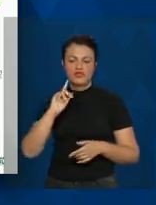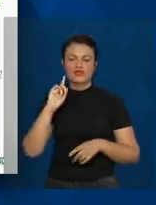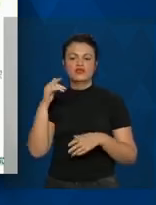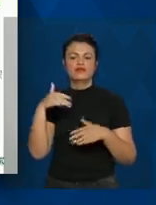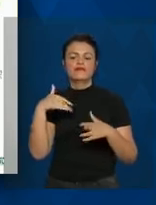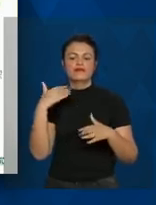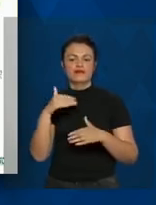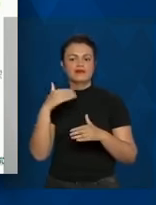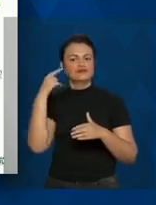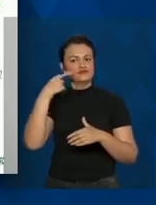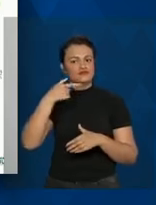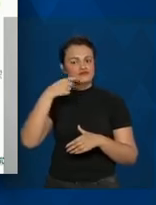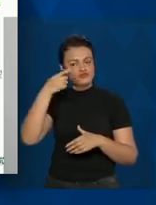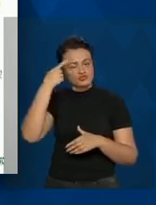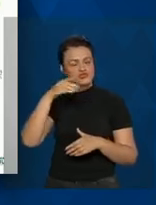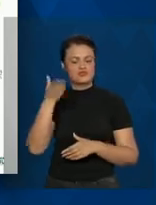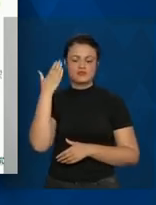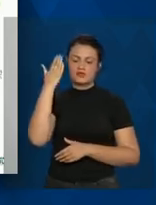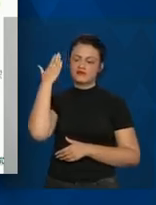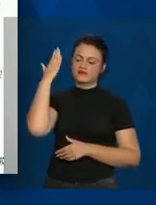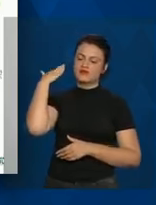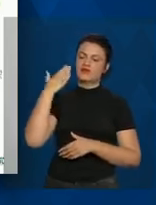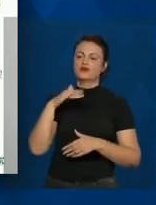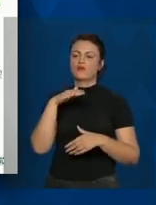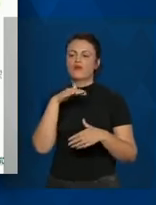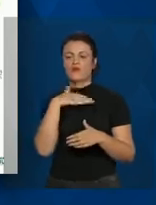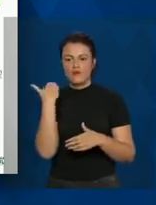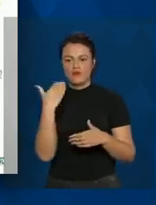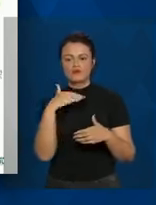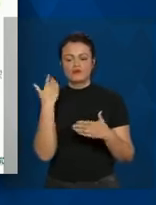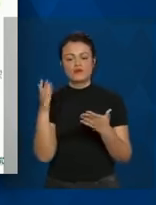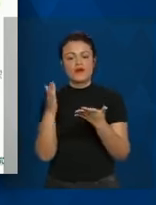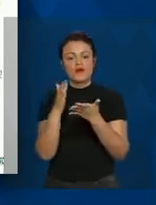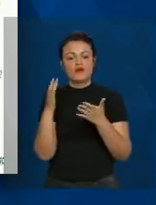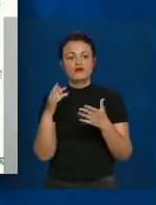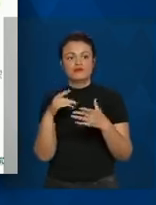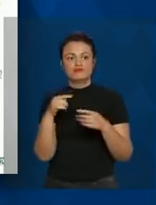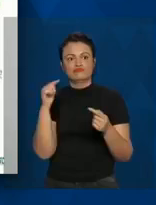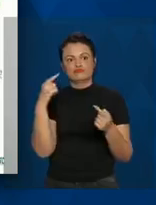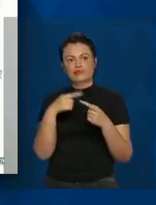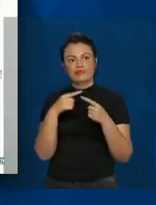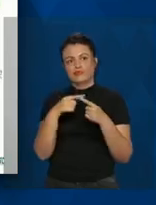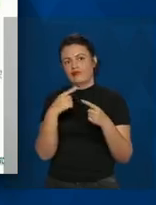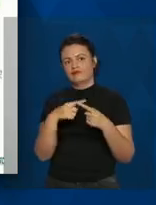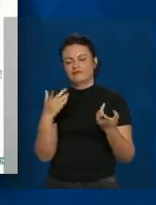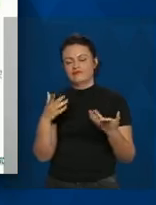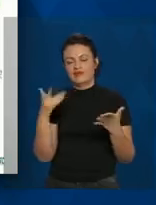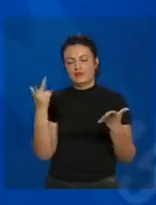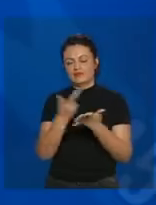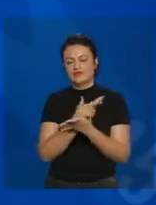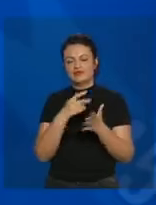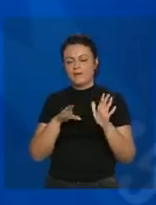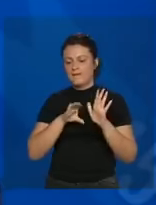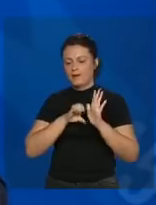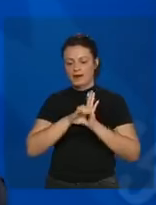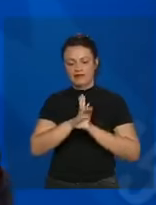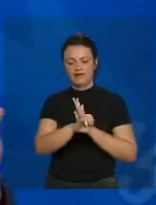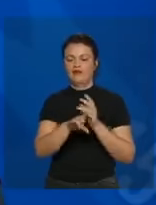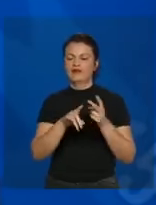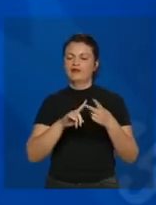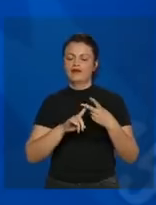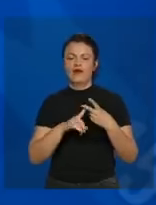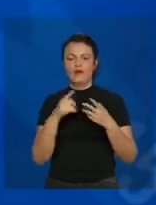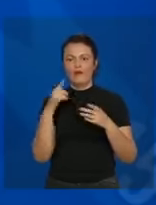dias anteriores, óbitos que possivelmente entraram por causa bacteriana ou por